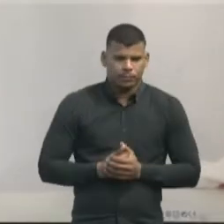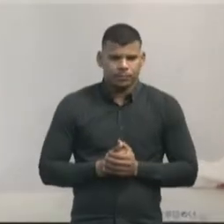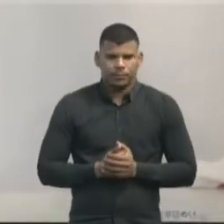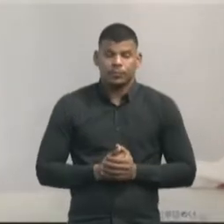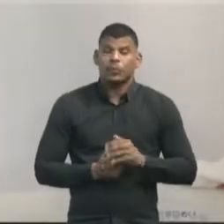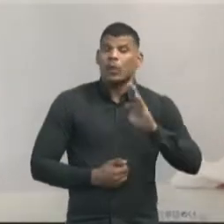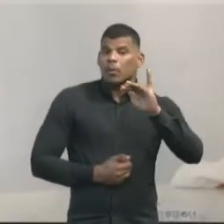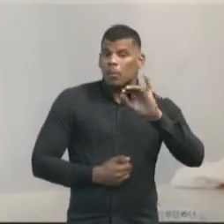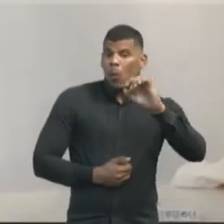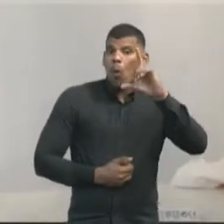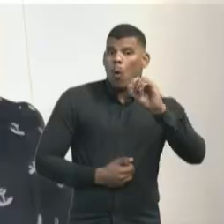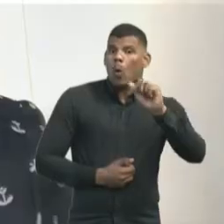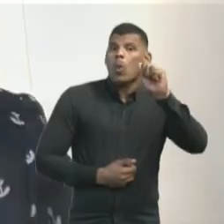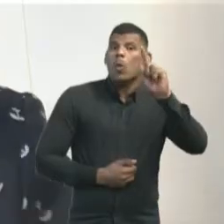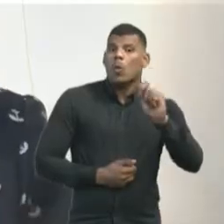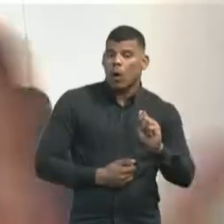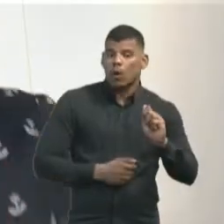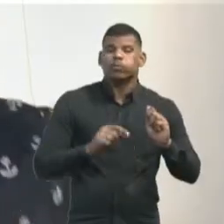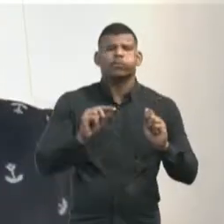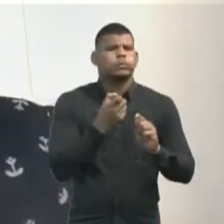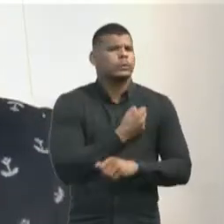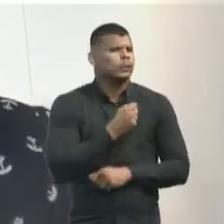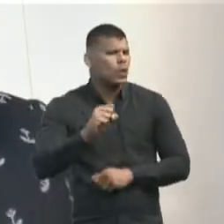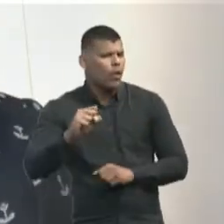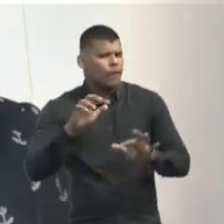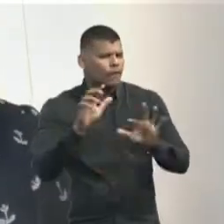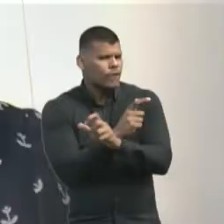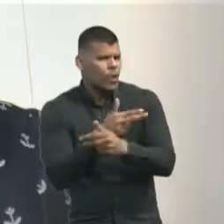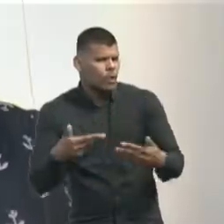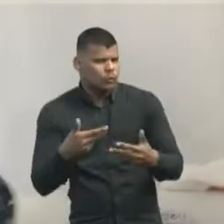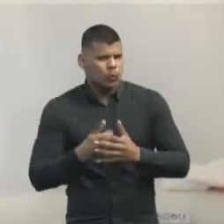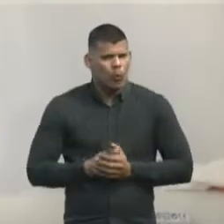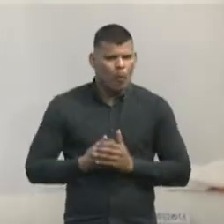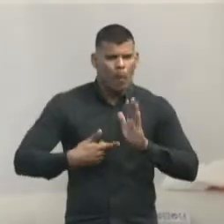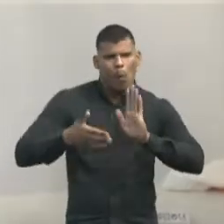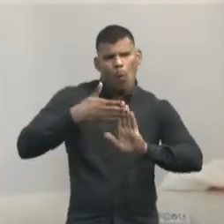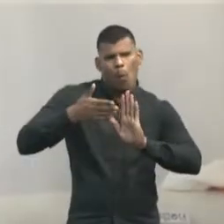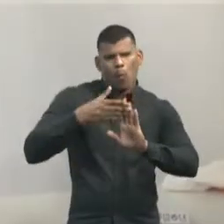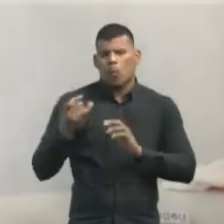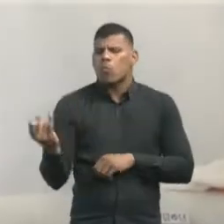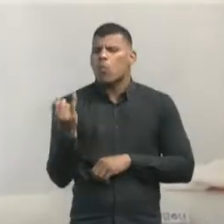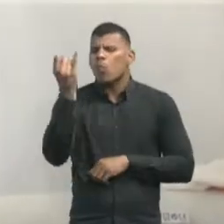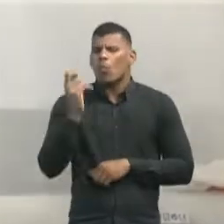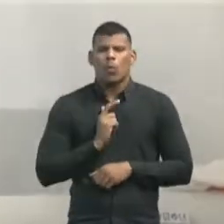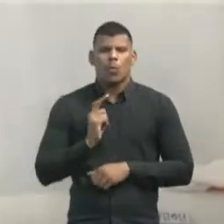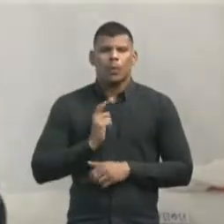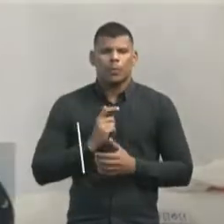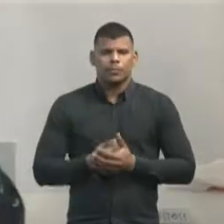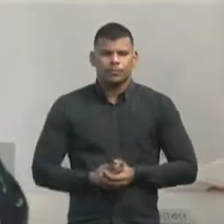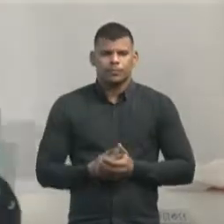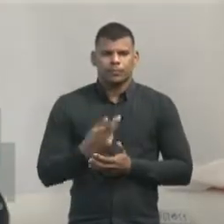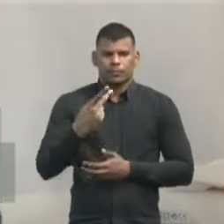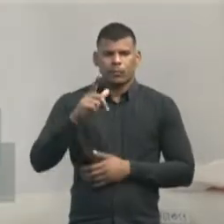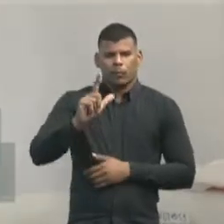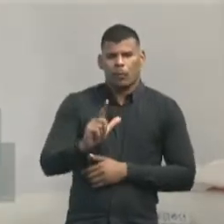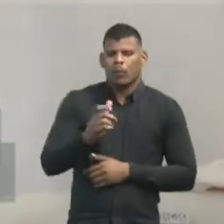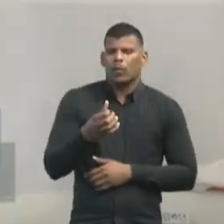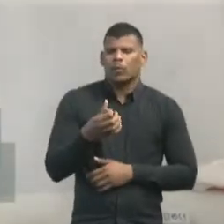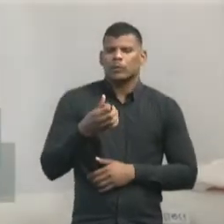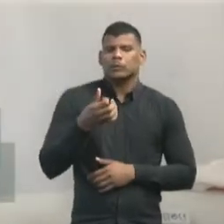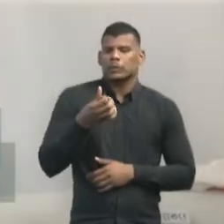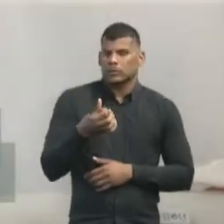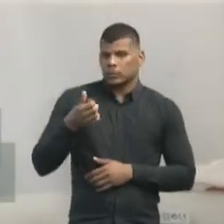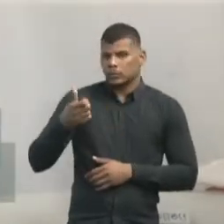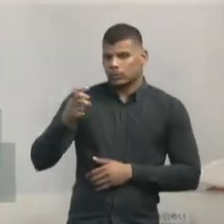defensora dos animais e ressalta a importância da proposta. A PL 654 debate a garantia de